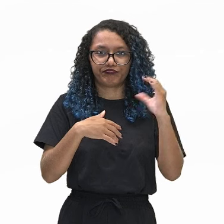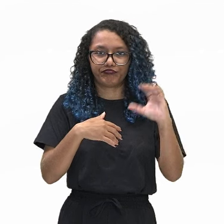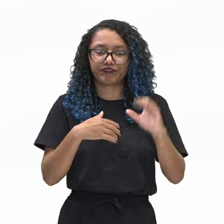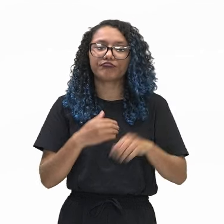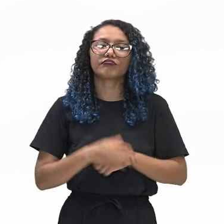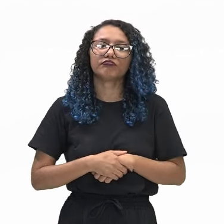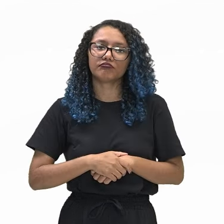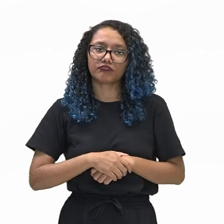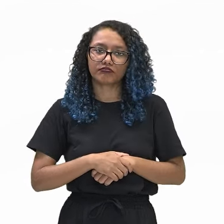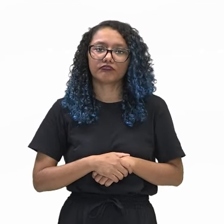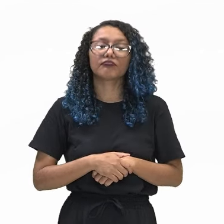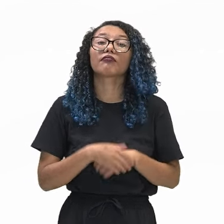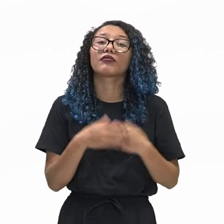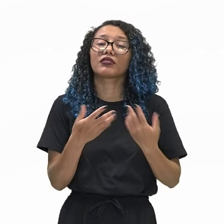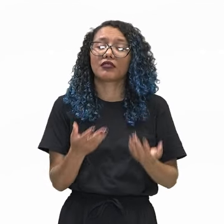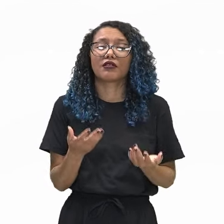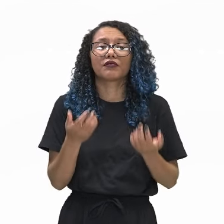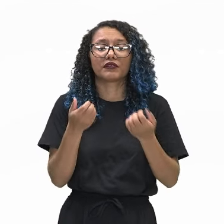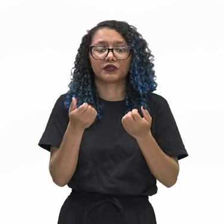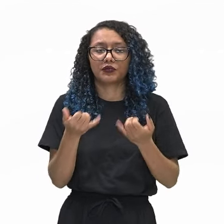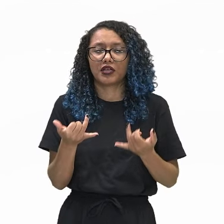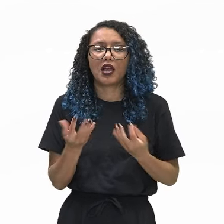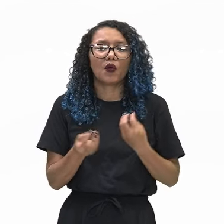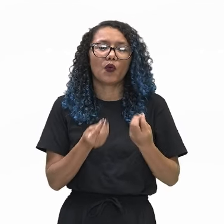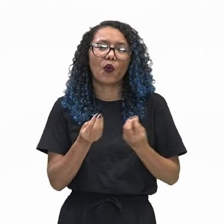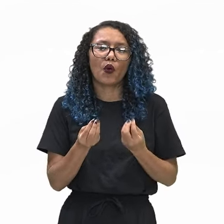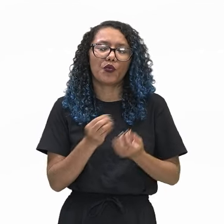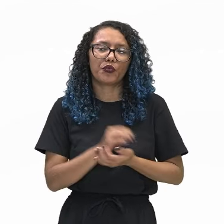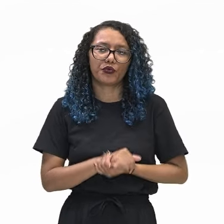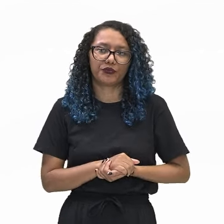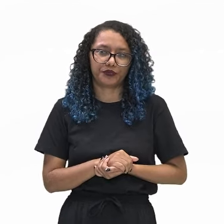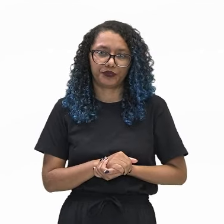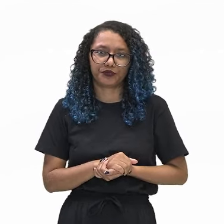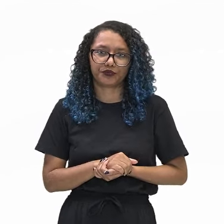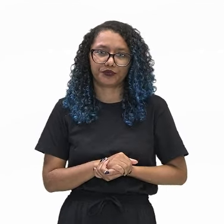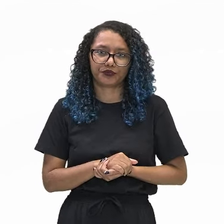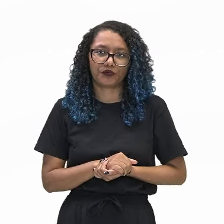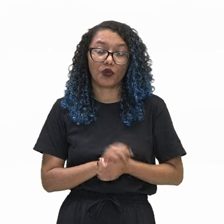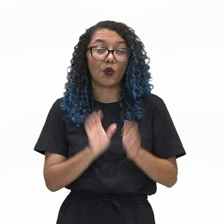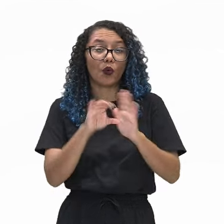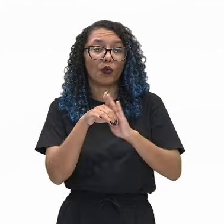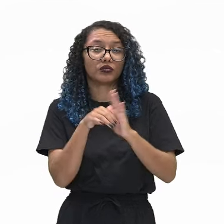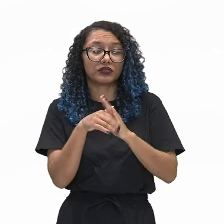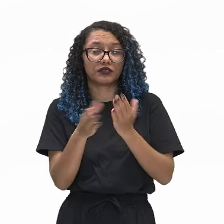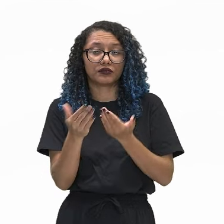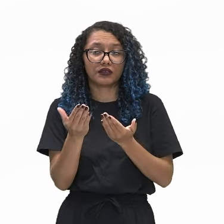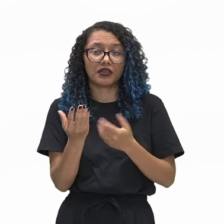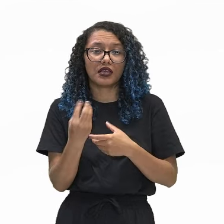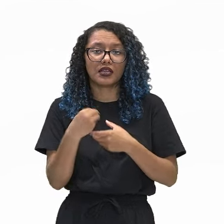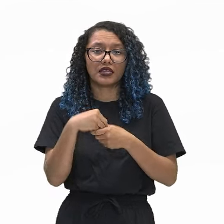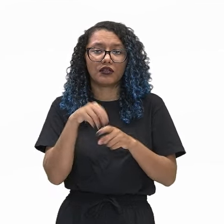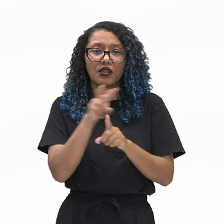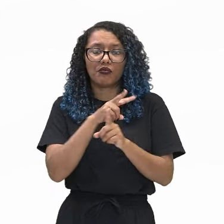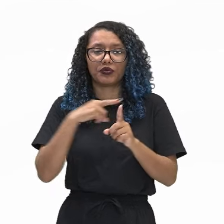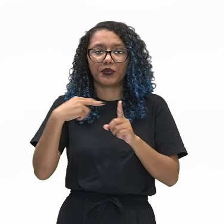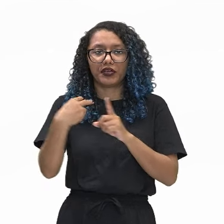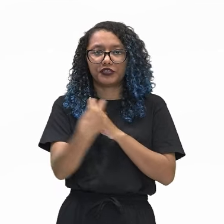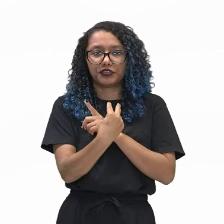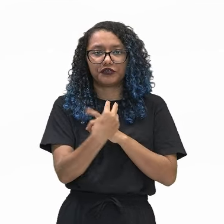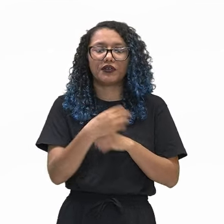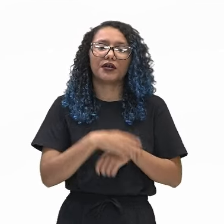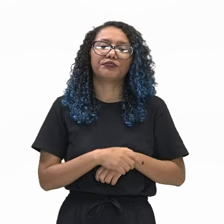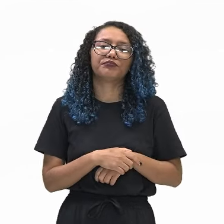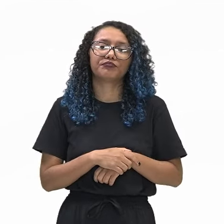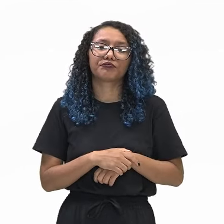pouco sobre a juventude dentro do olhar biopsicológico.